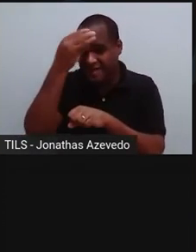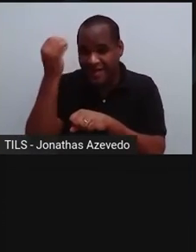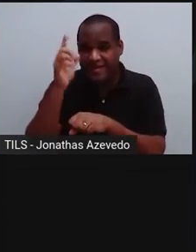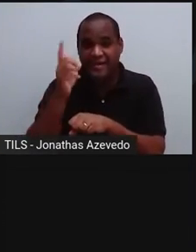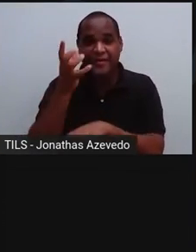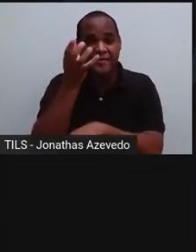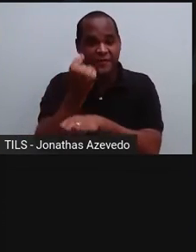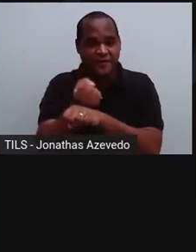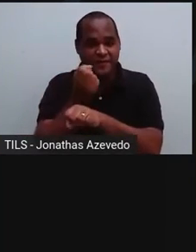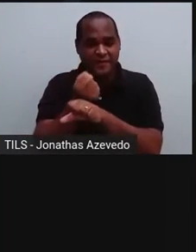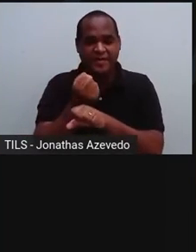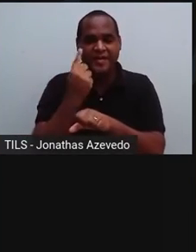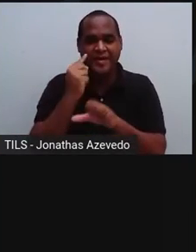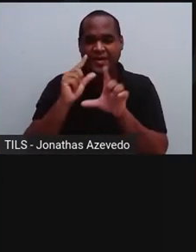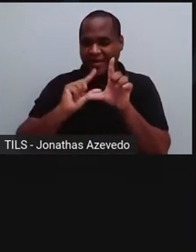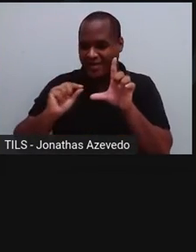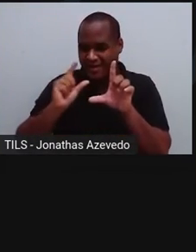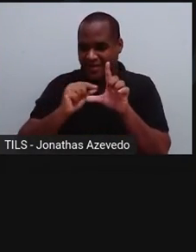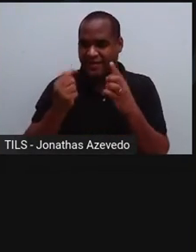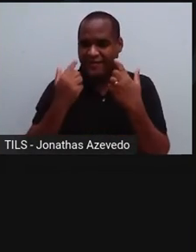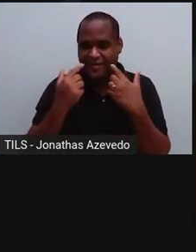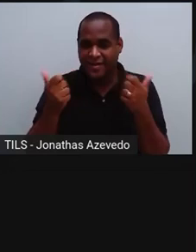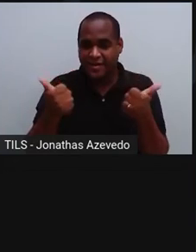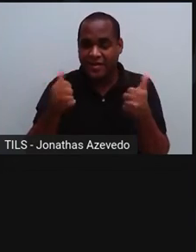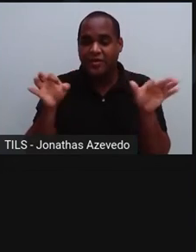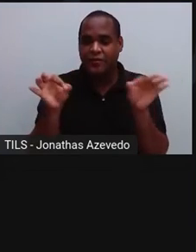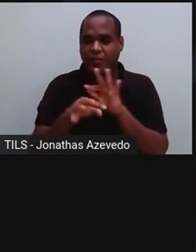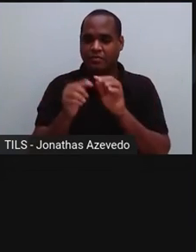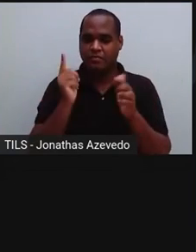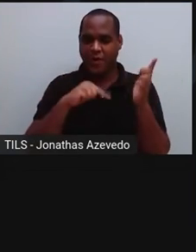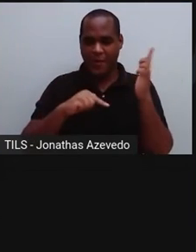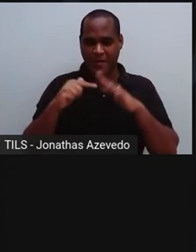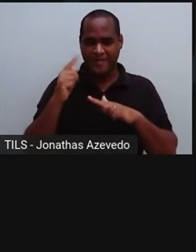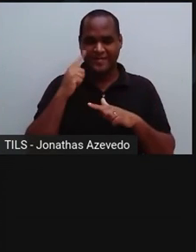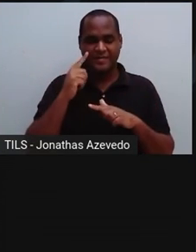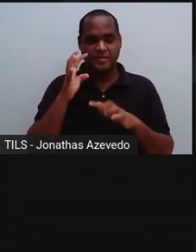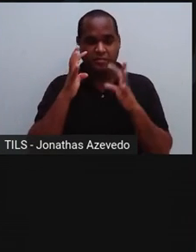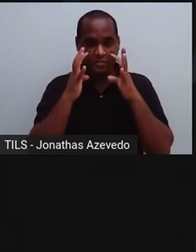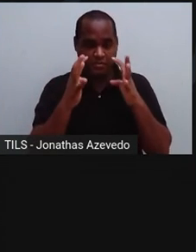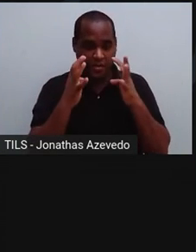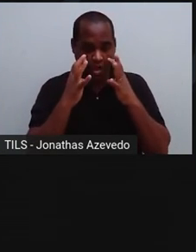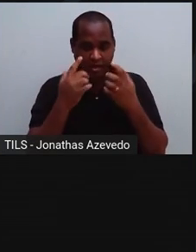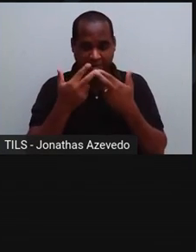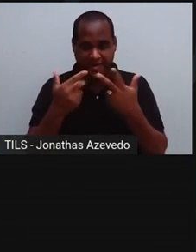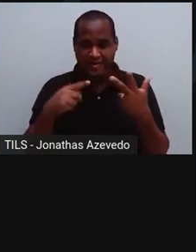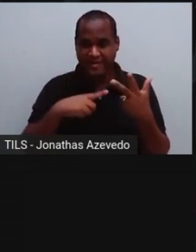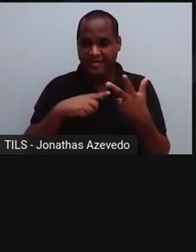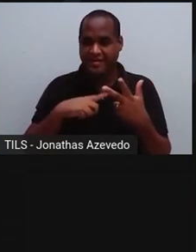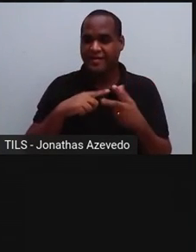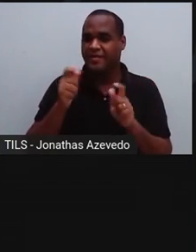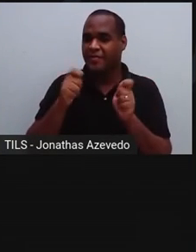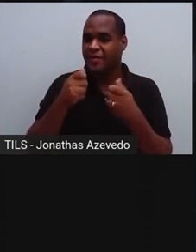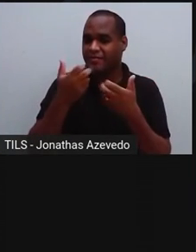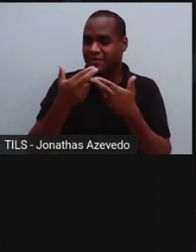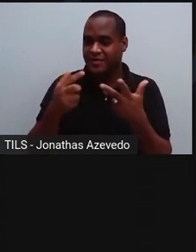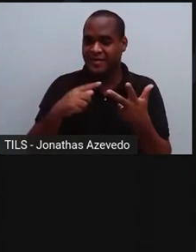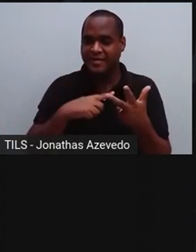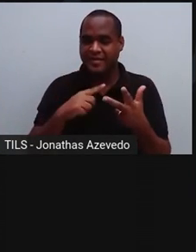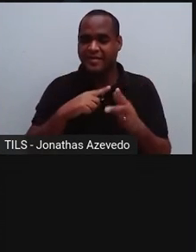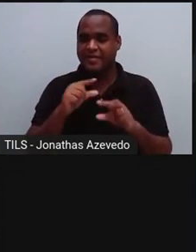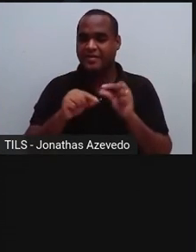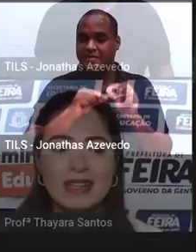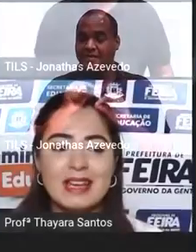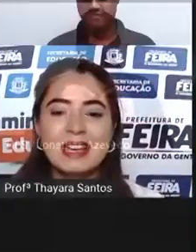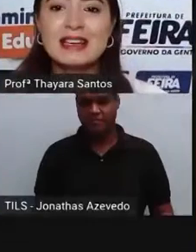descrição o mapa mental completo em alta resolução. Fique ligado aqui no canal, pois estaremos publicando mapas mentais super